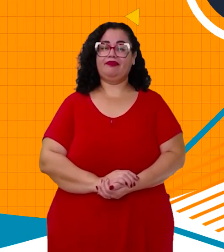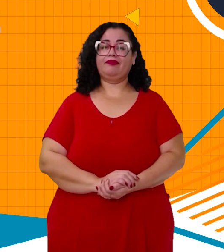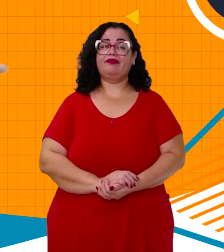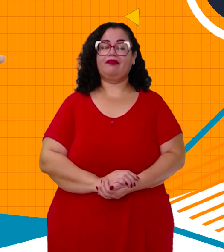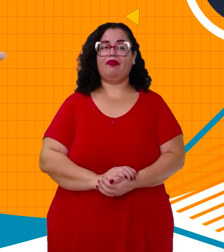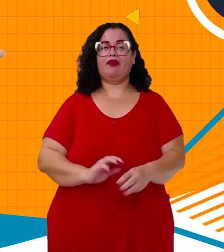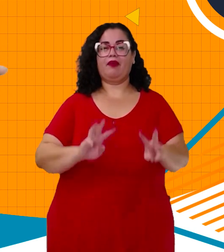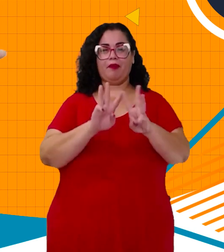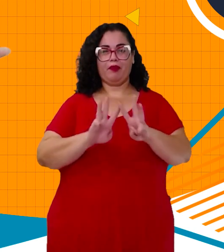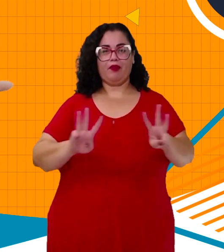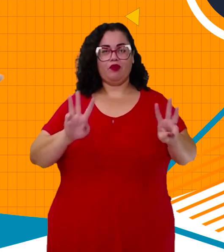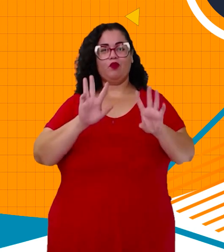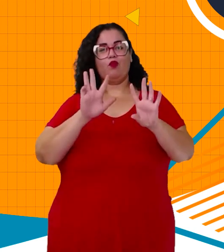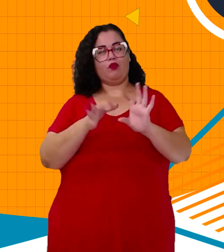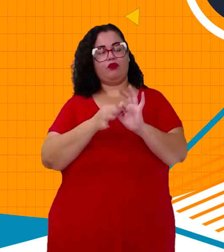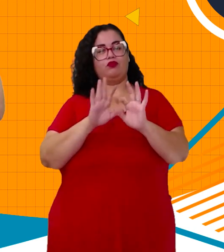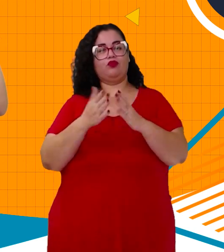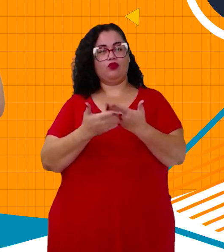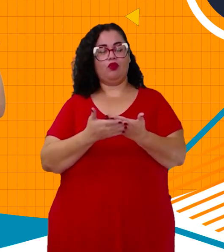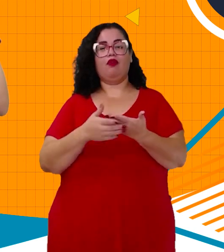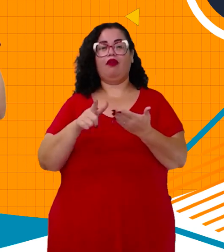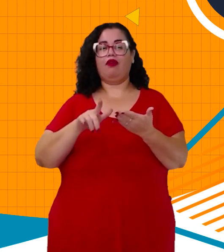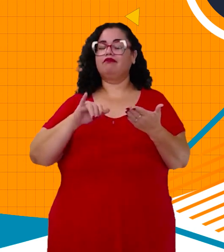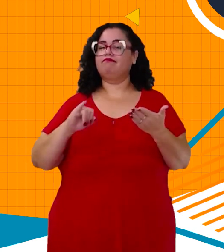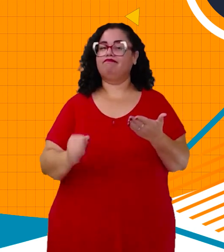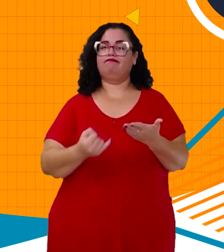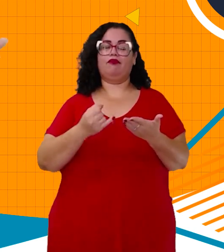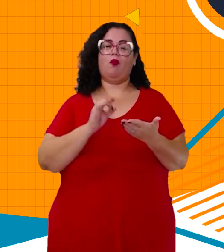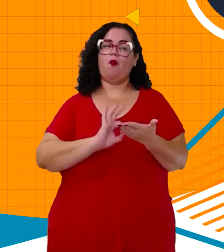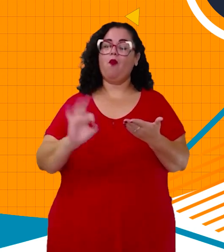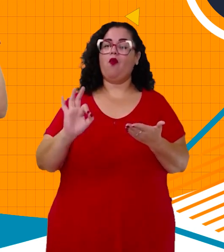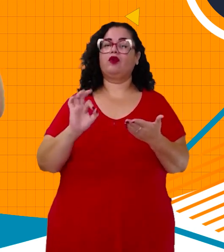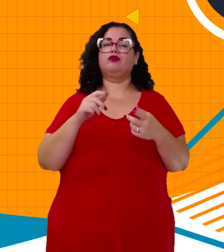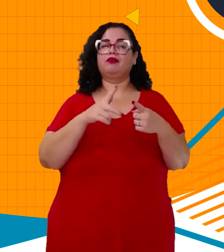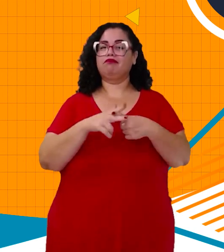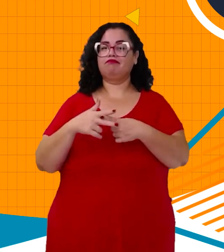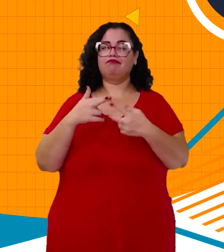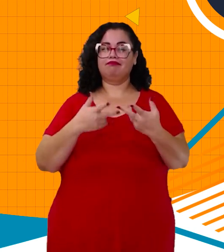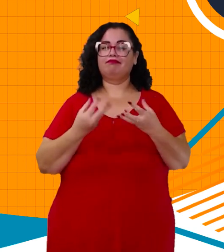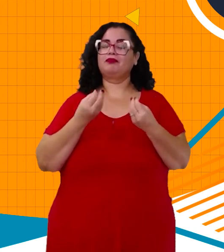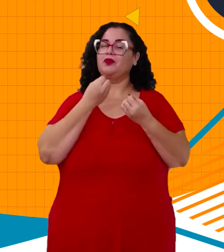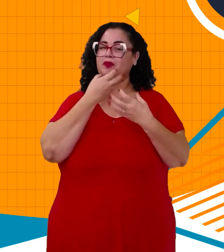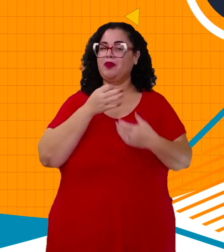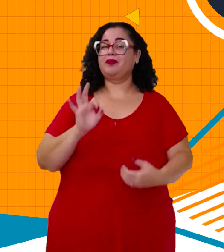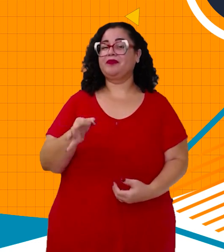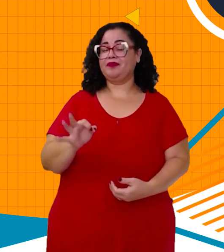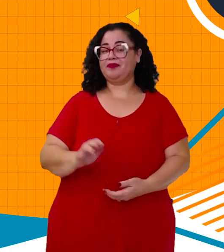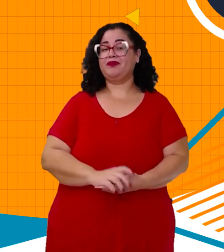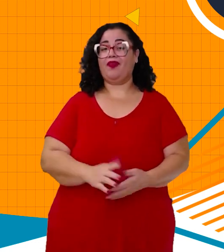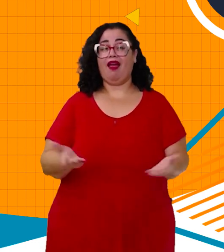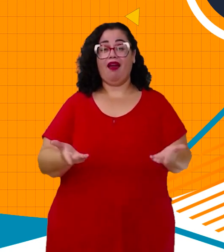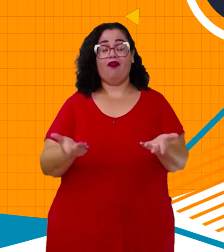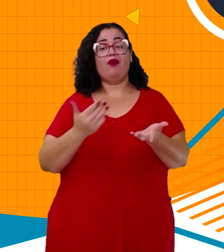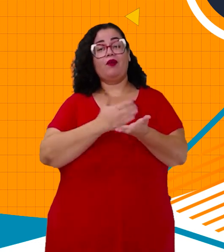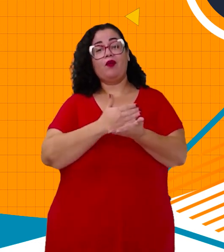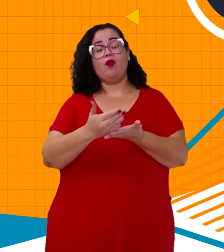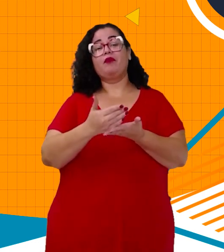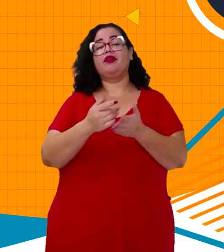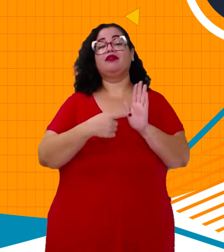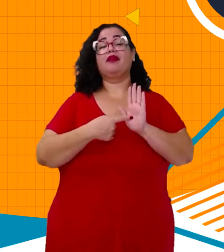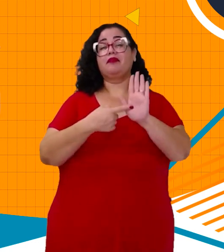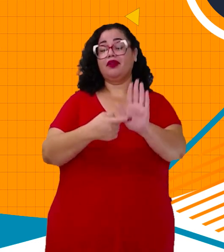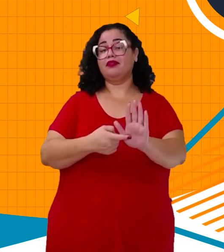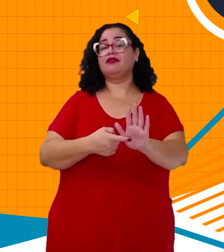O portal Conexão Escola é uma ótima ferramenta. Não é, pessoal? Muito bom, né? E agora vamos iniciar a